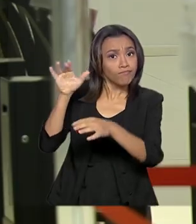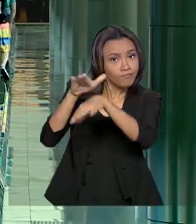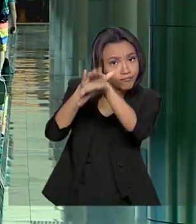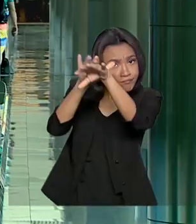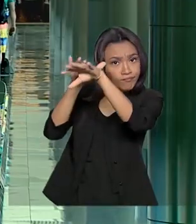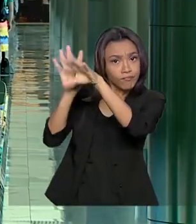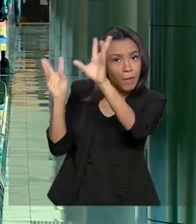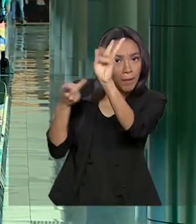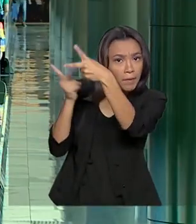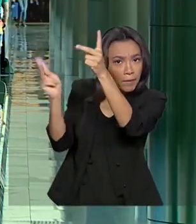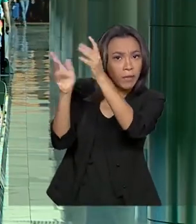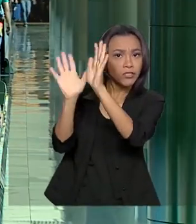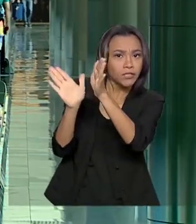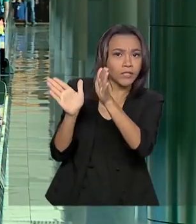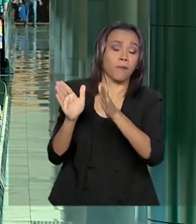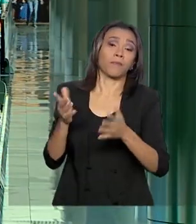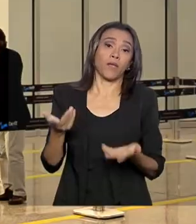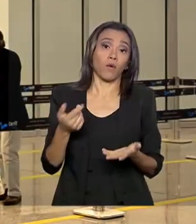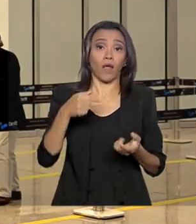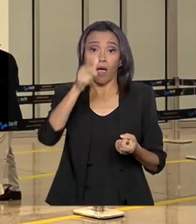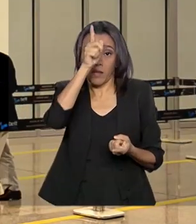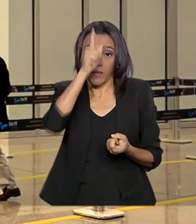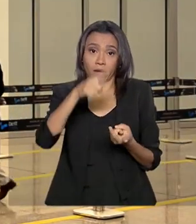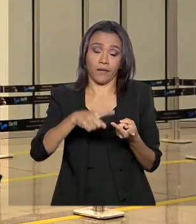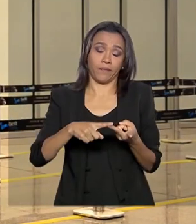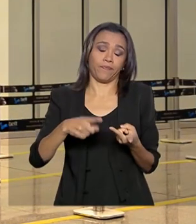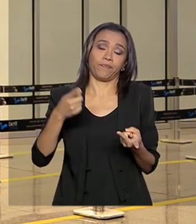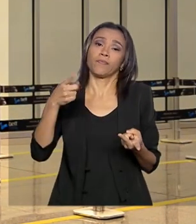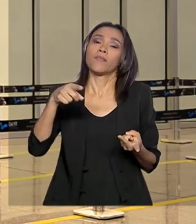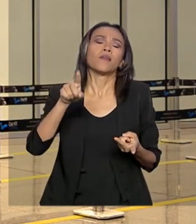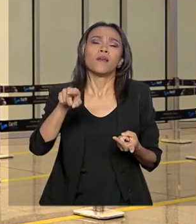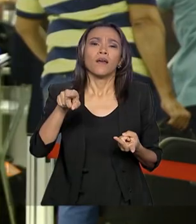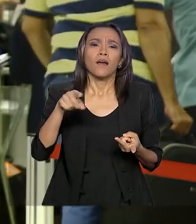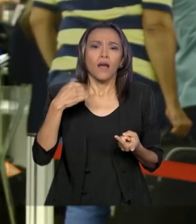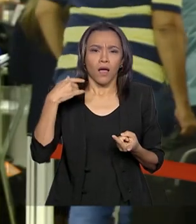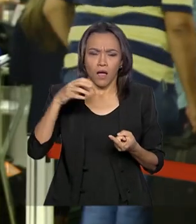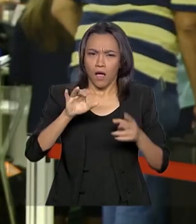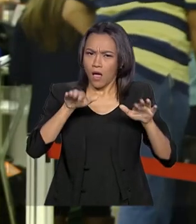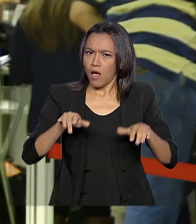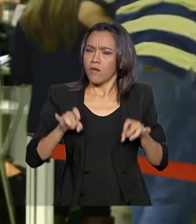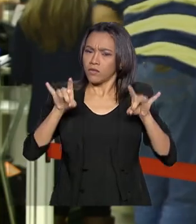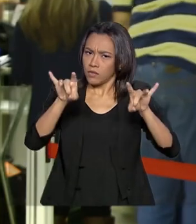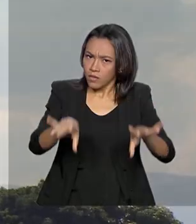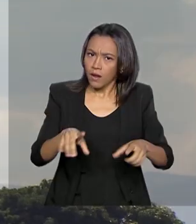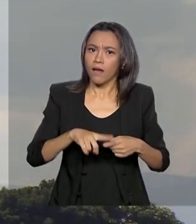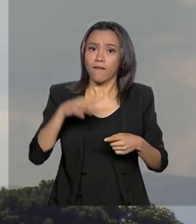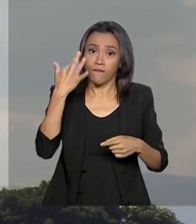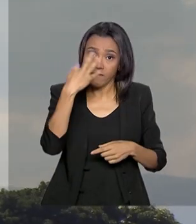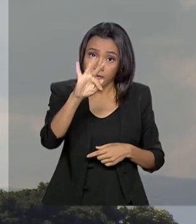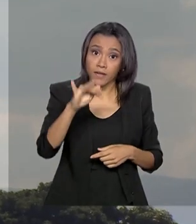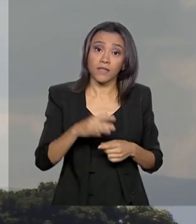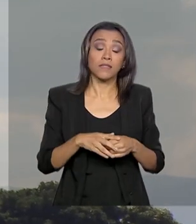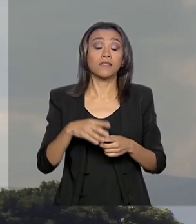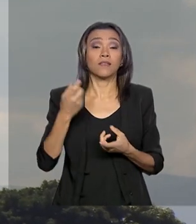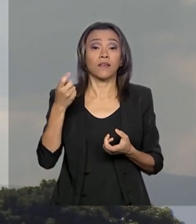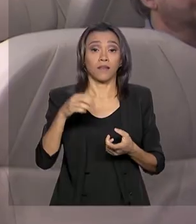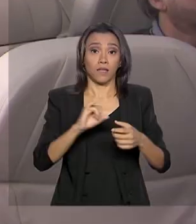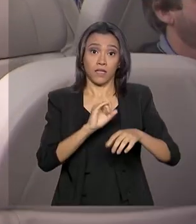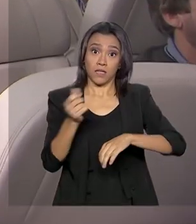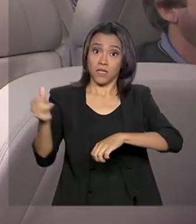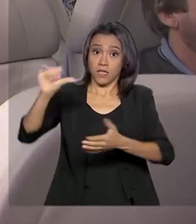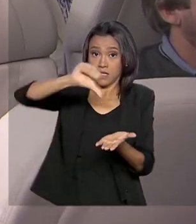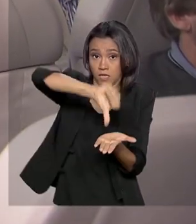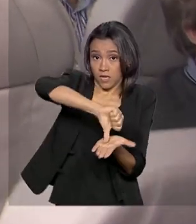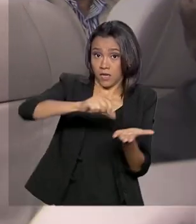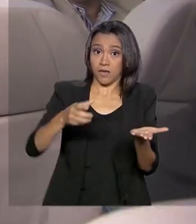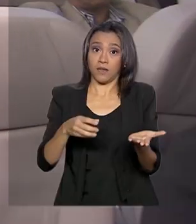agora, ter viajado pela Alemanha, Austrália, Emirados Árabes, Filipinas, França, Irã, Itália e Malásia passou